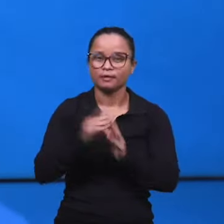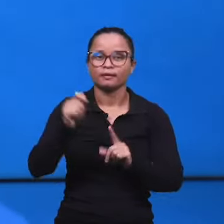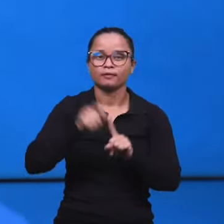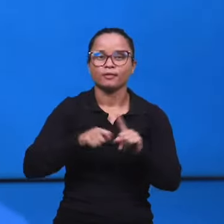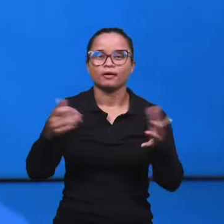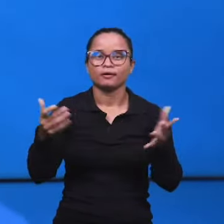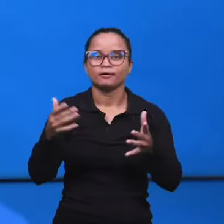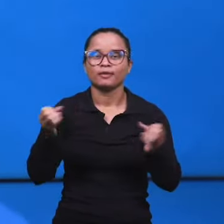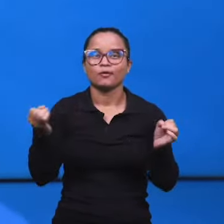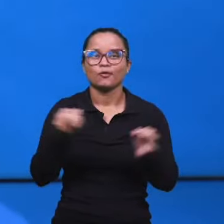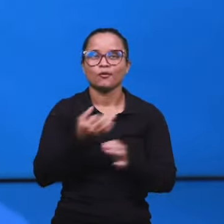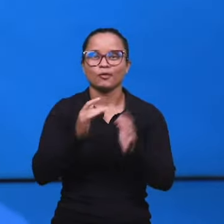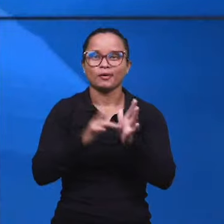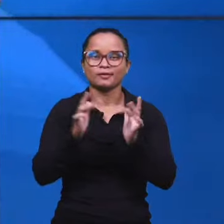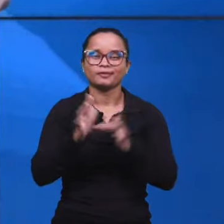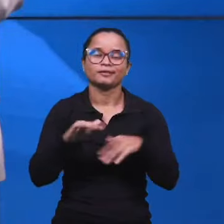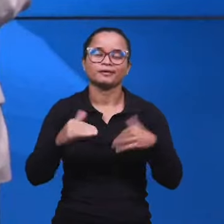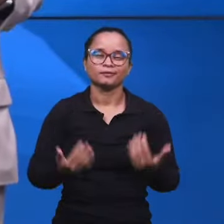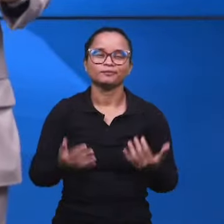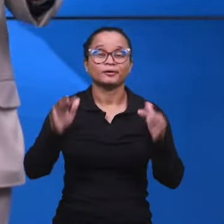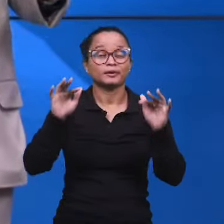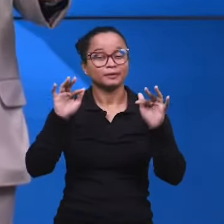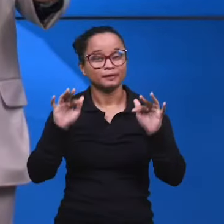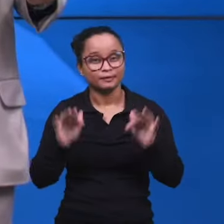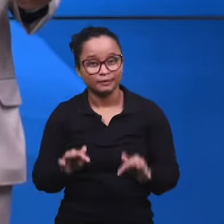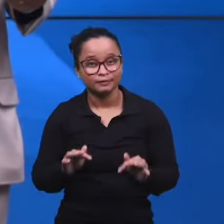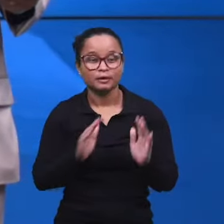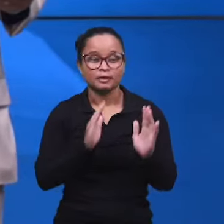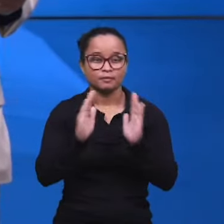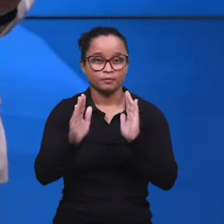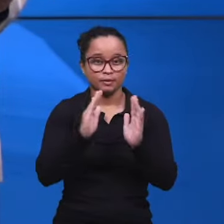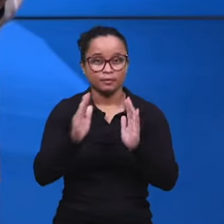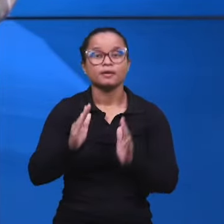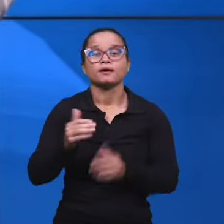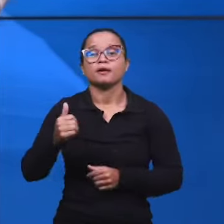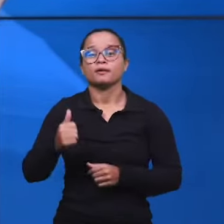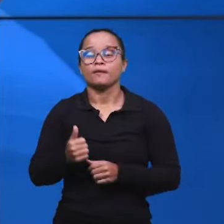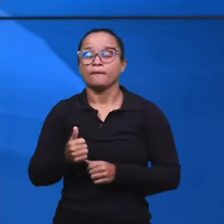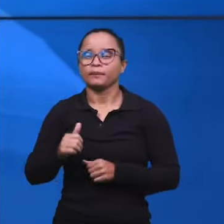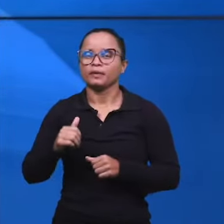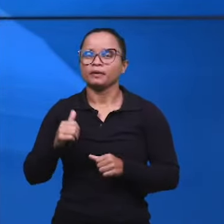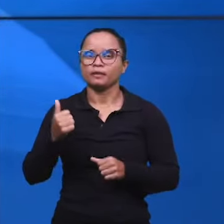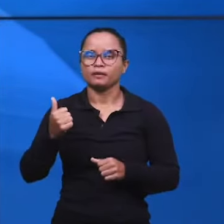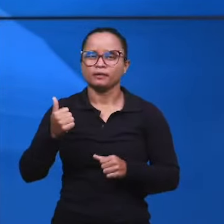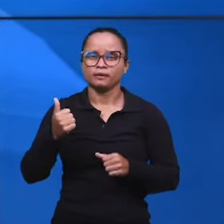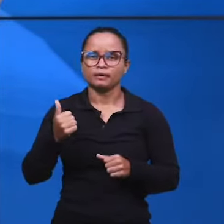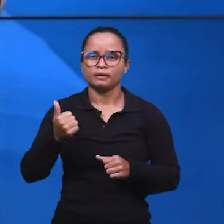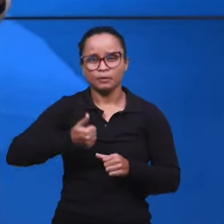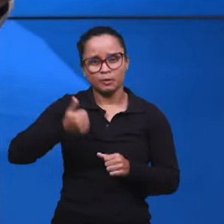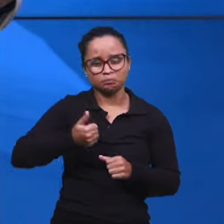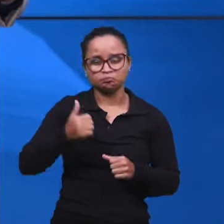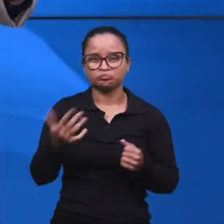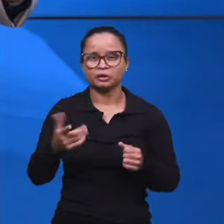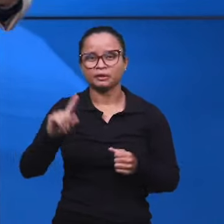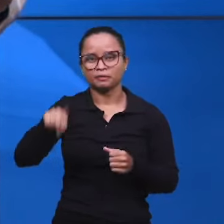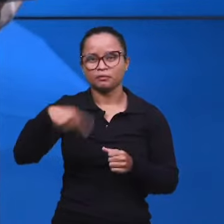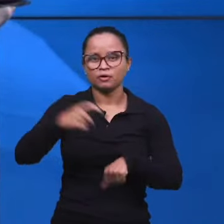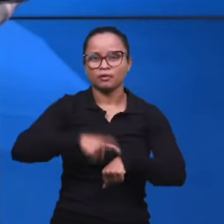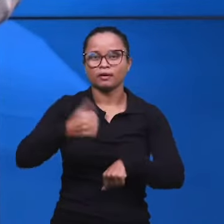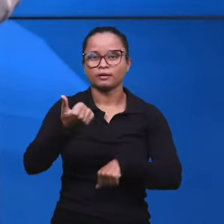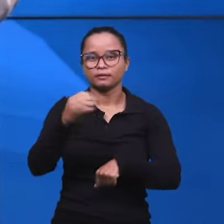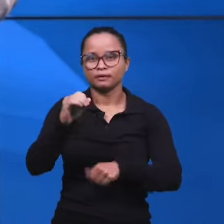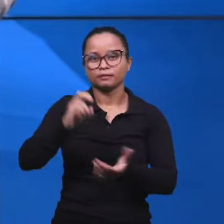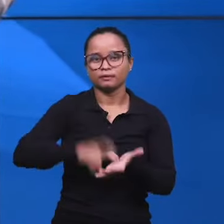deste mês. Glória a Jesus. Amém, irmãos? Encerramos assim esta primeira parte da Escola Bíblica Dominical e daqui a pouco às 10 horas da